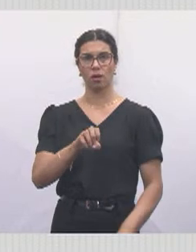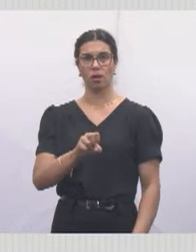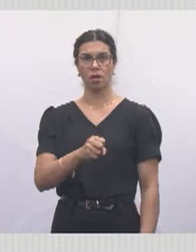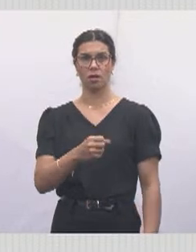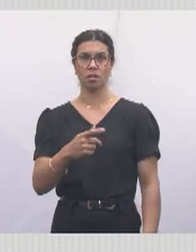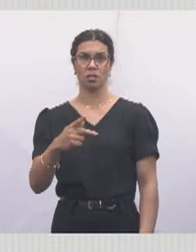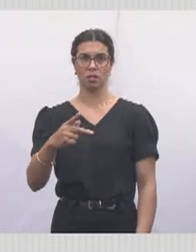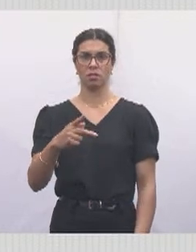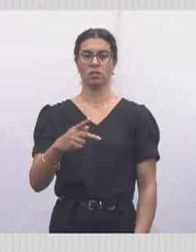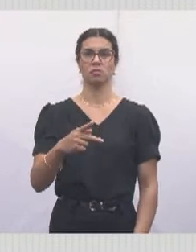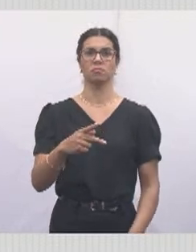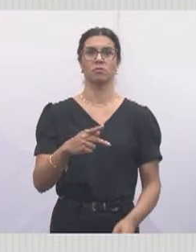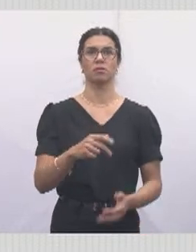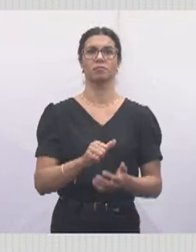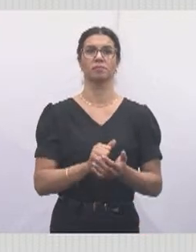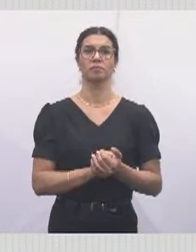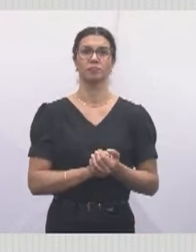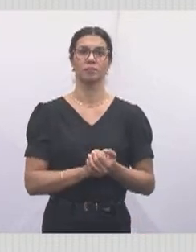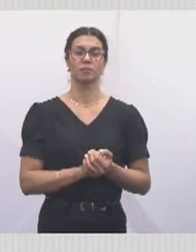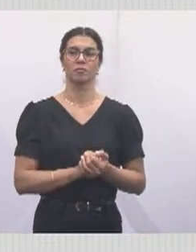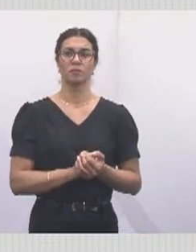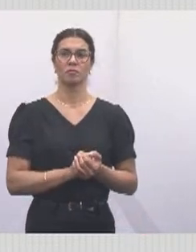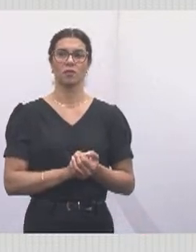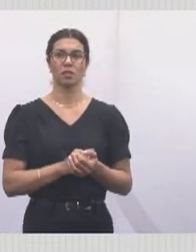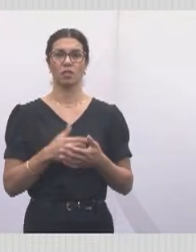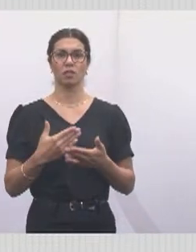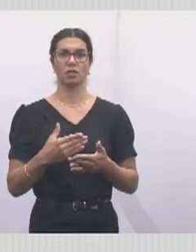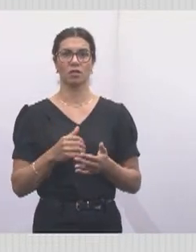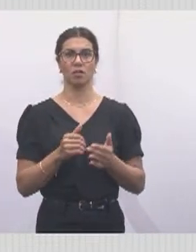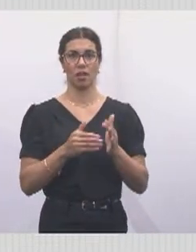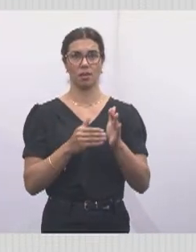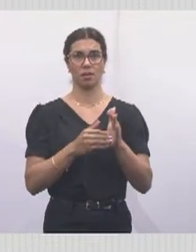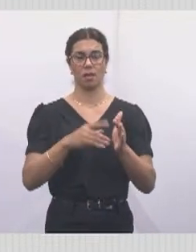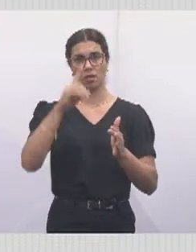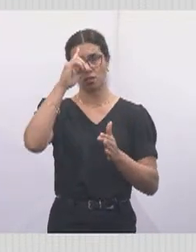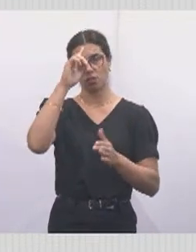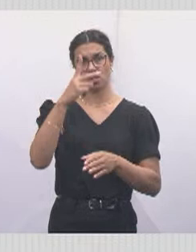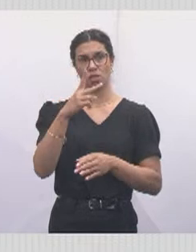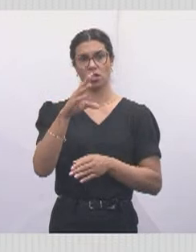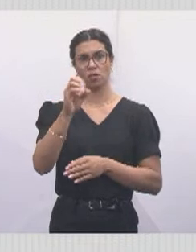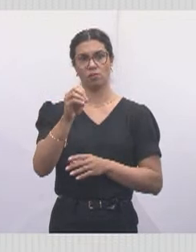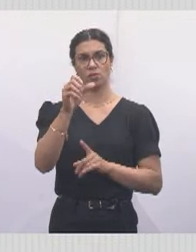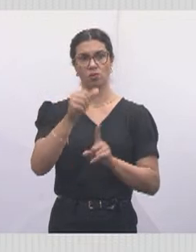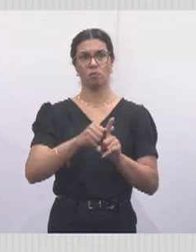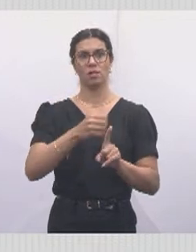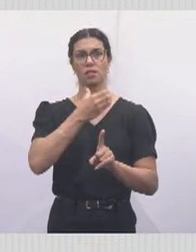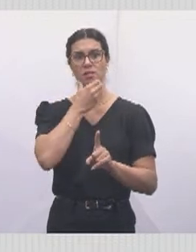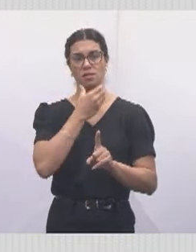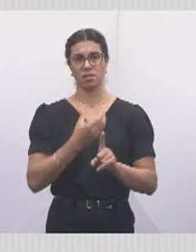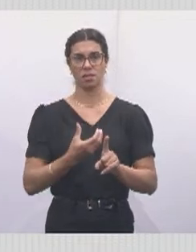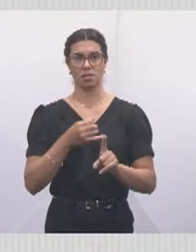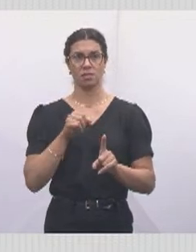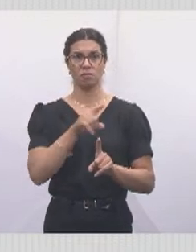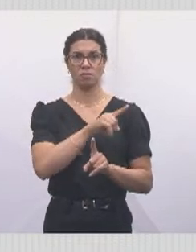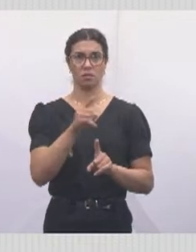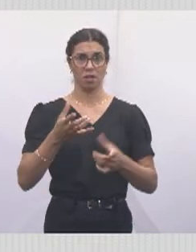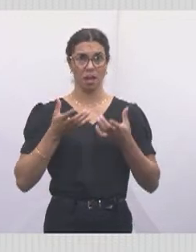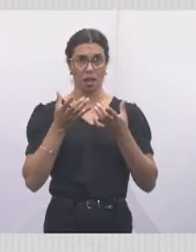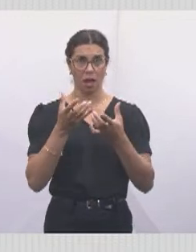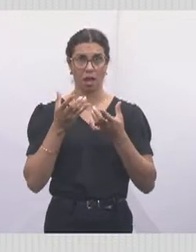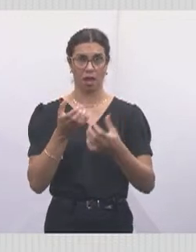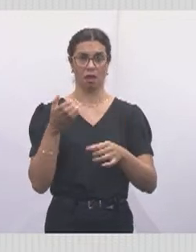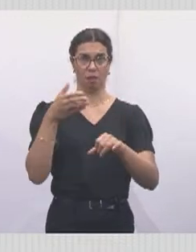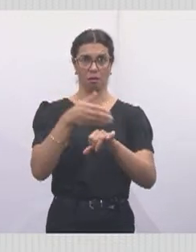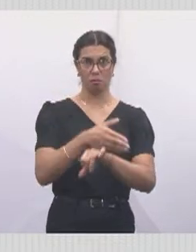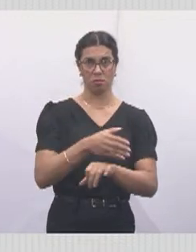organizadora do concurso, até 20 de dezembro, então, você que deseja ingressar